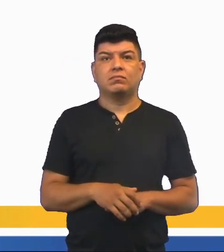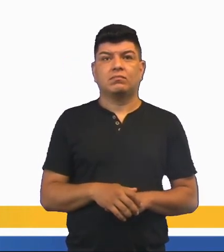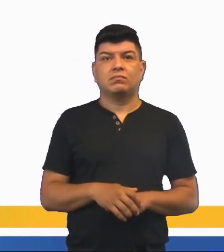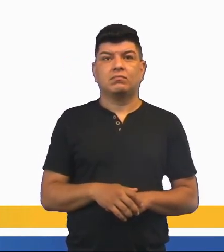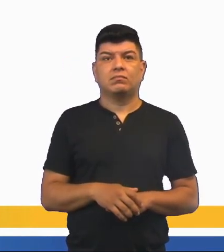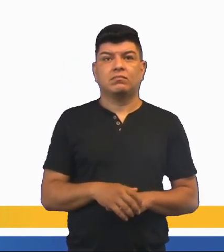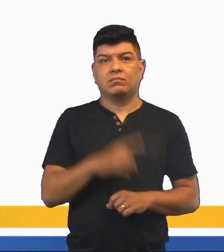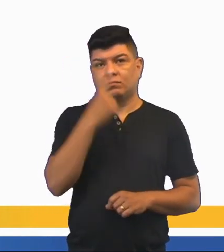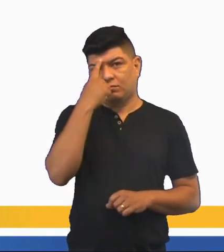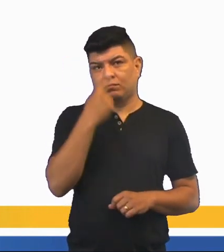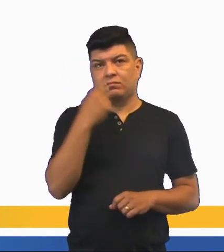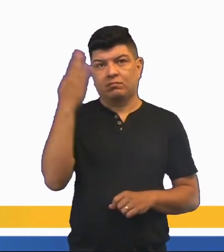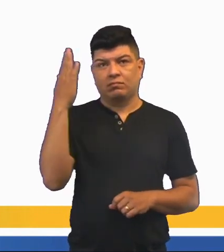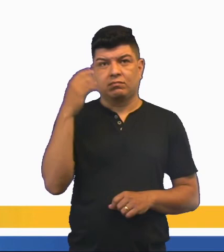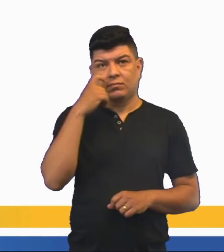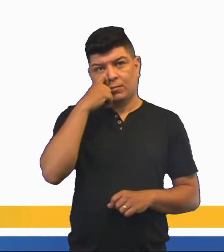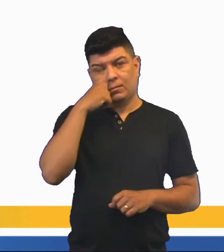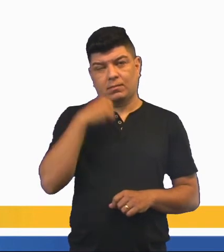Olha esse.